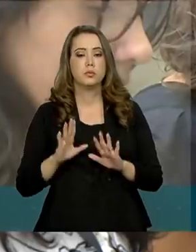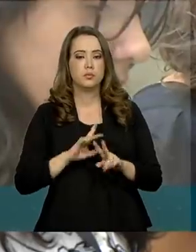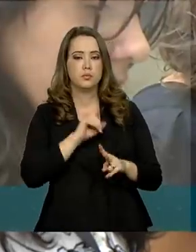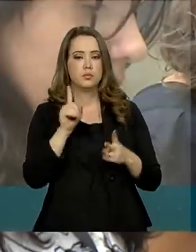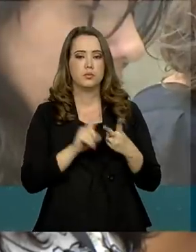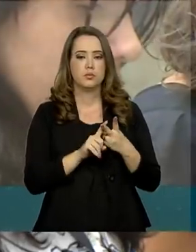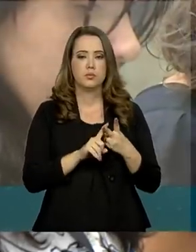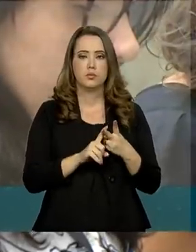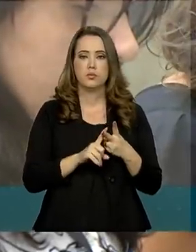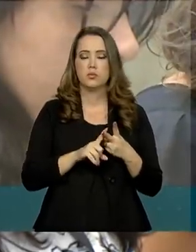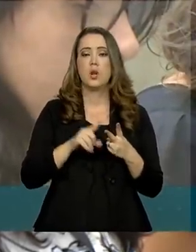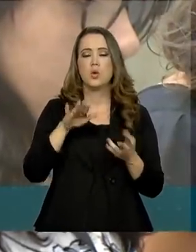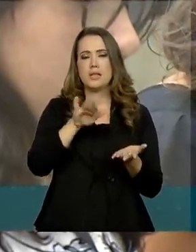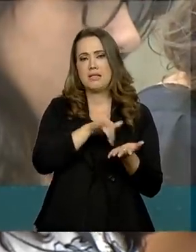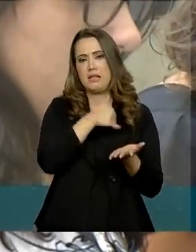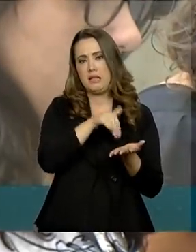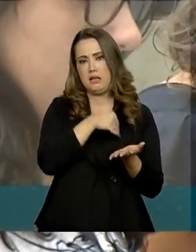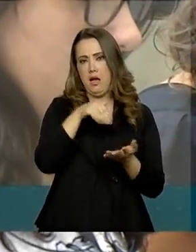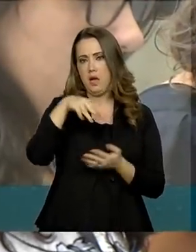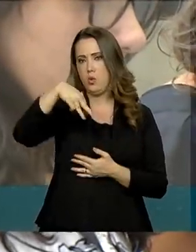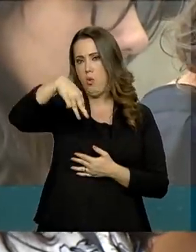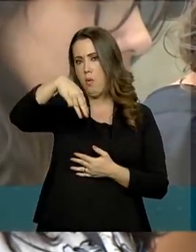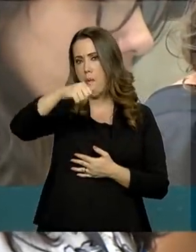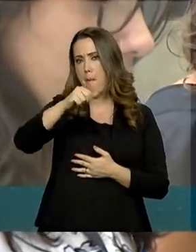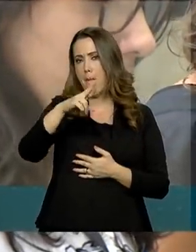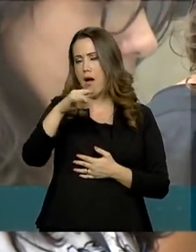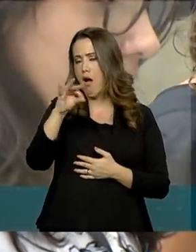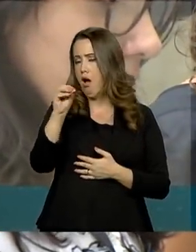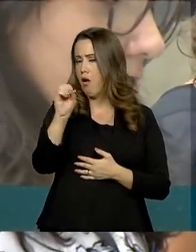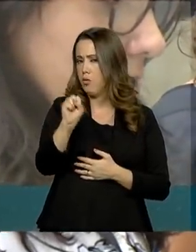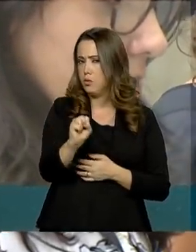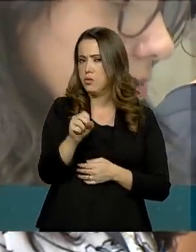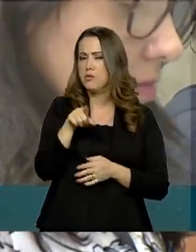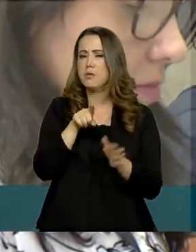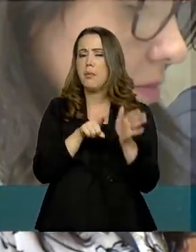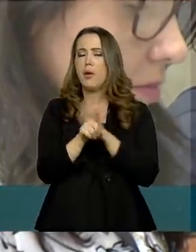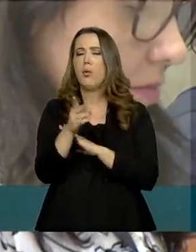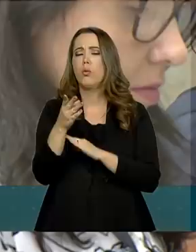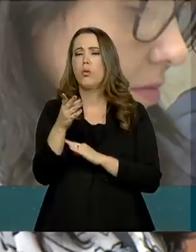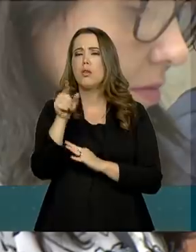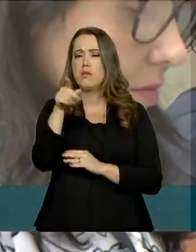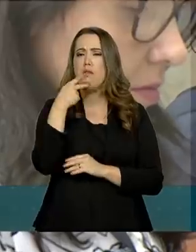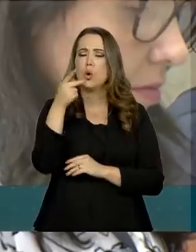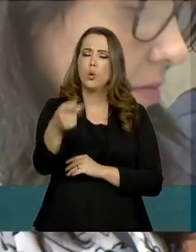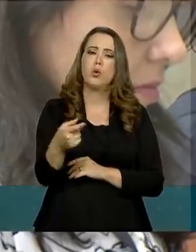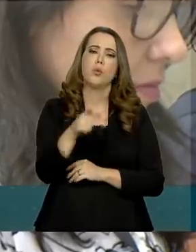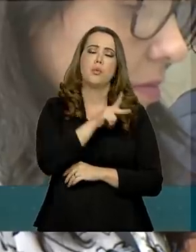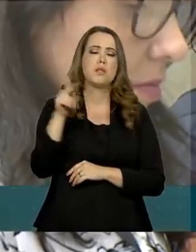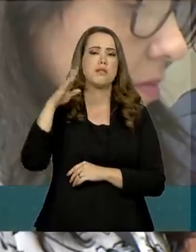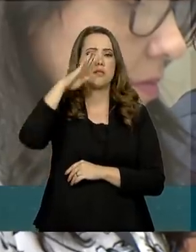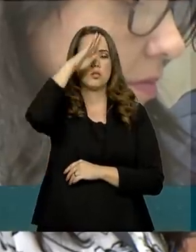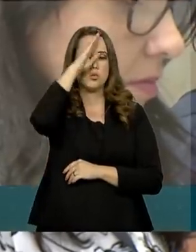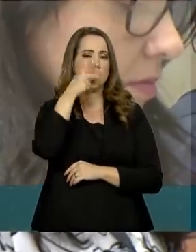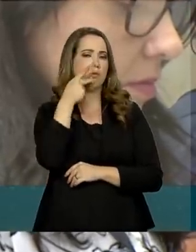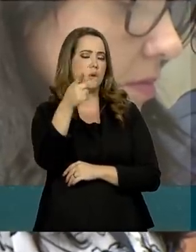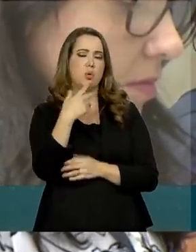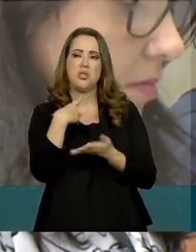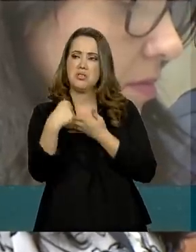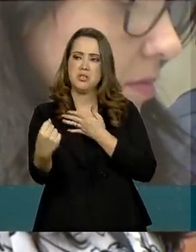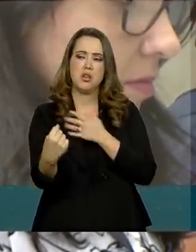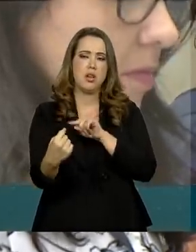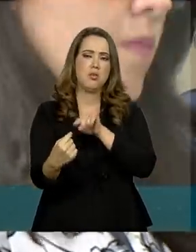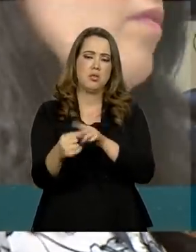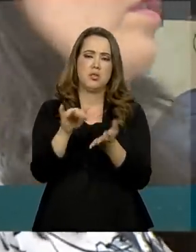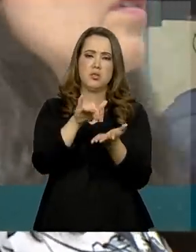relação ao Marcos Cinto, ao secretário Marcos Cinto, eu gostaria de perguntar, o senhor disse que o presidente não discutiu, não tratou a questão da saída,